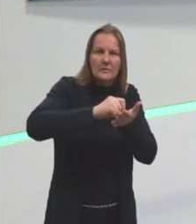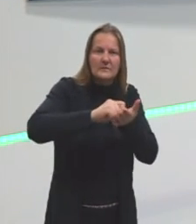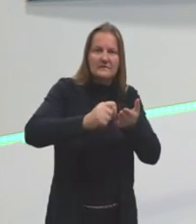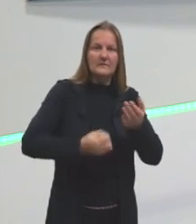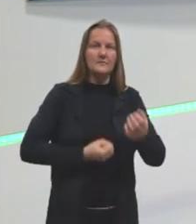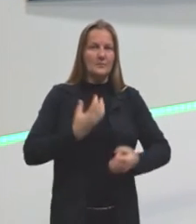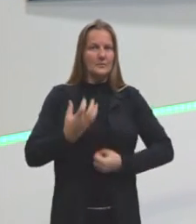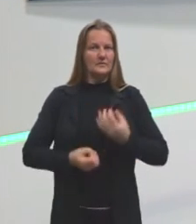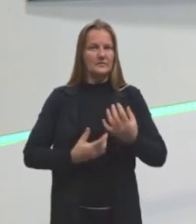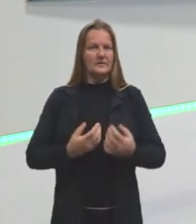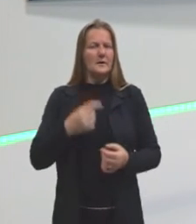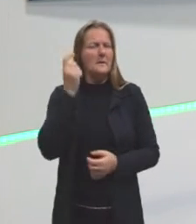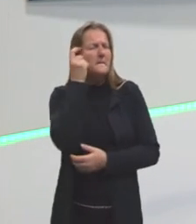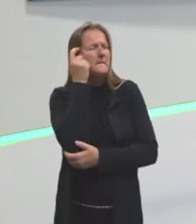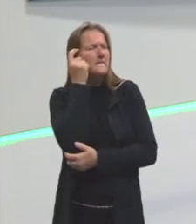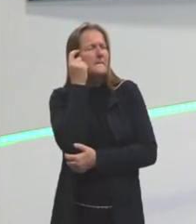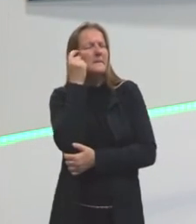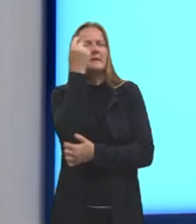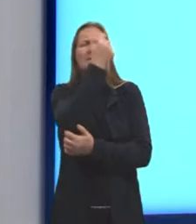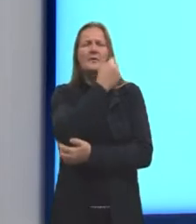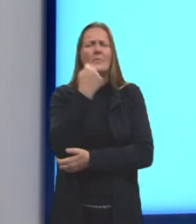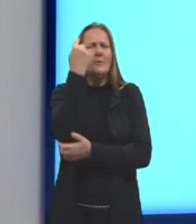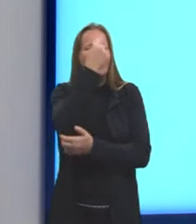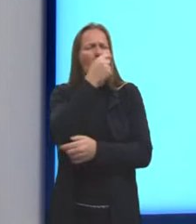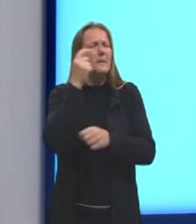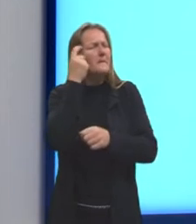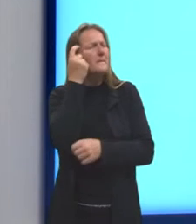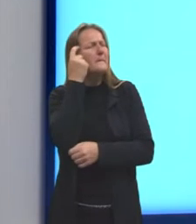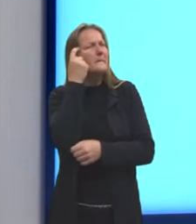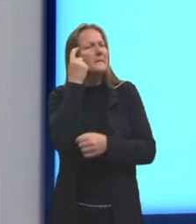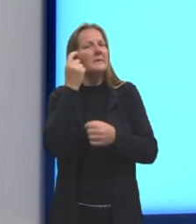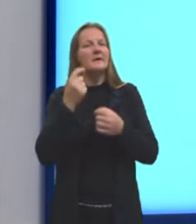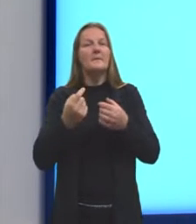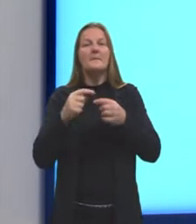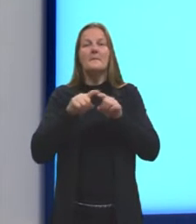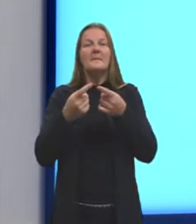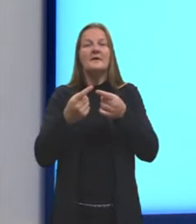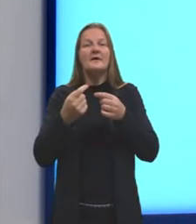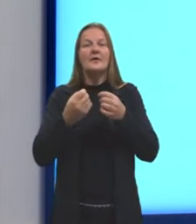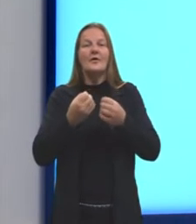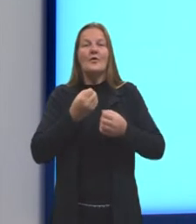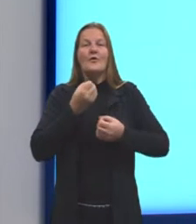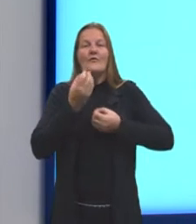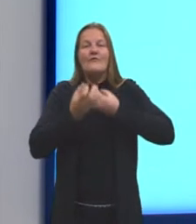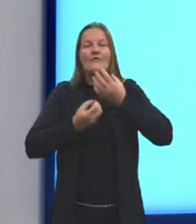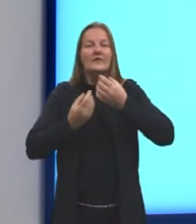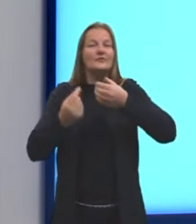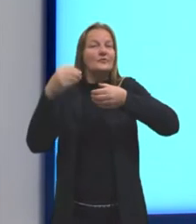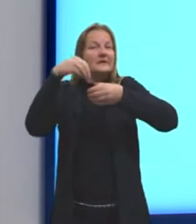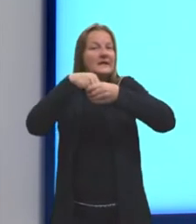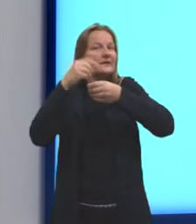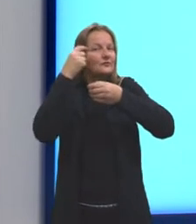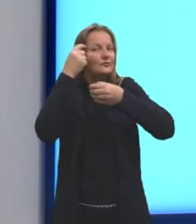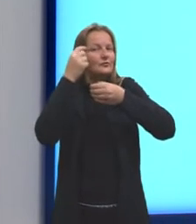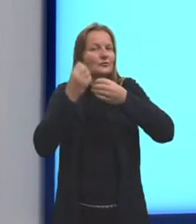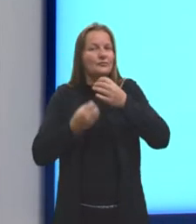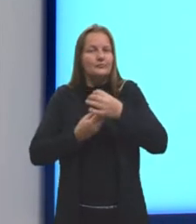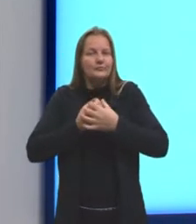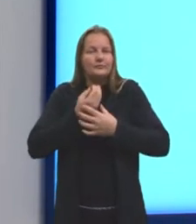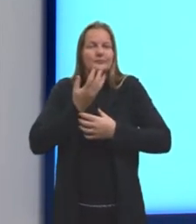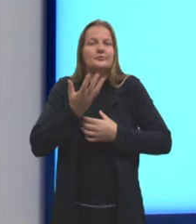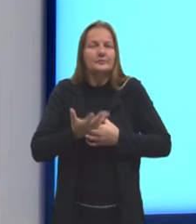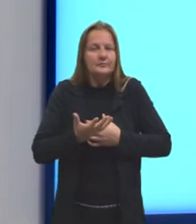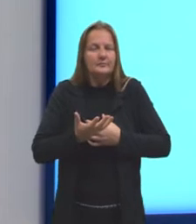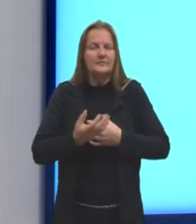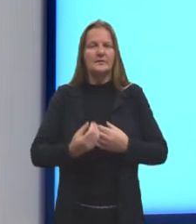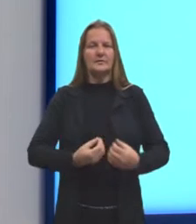Passei uma hora pensando um verso, o verso não quis sair, mas ele está cá dentro. Ele está dentro